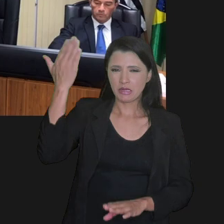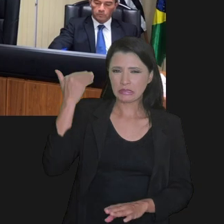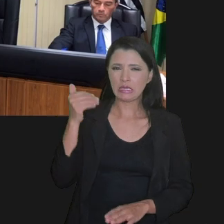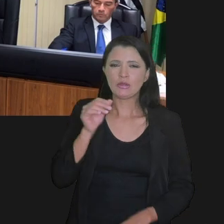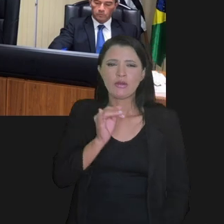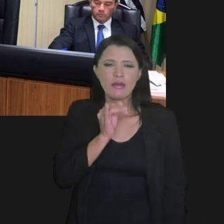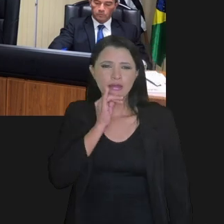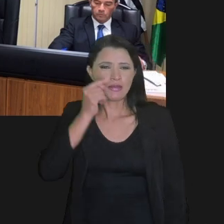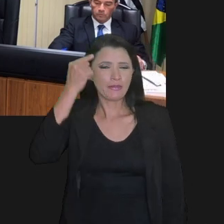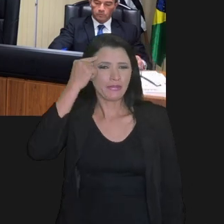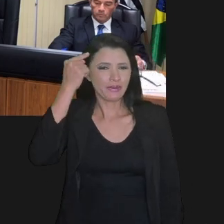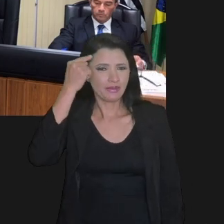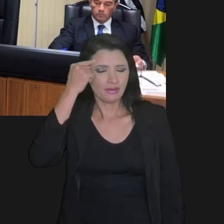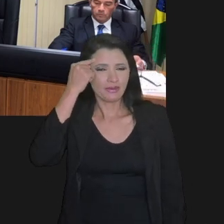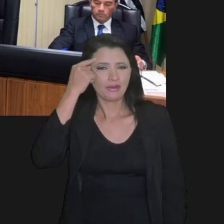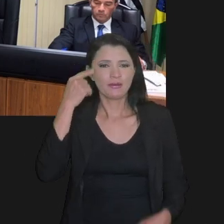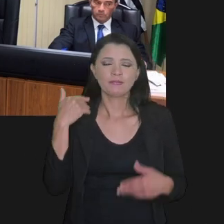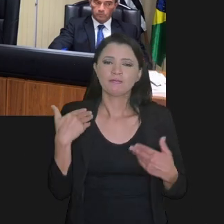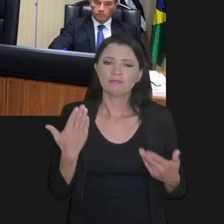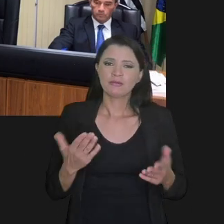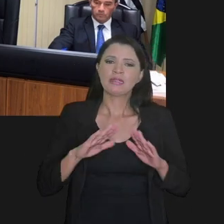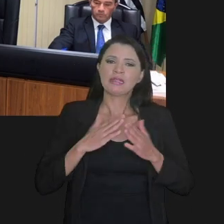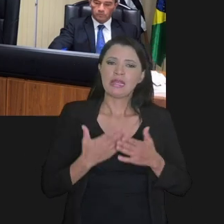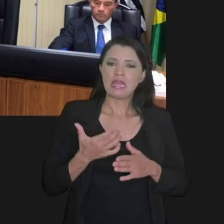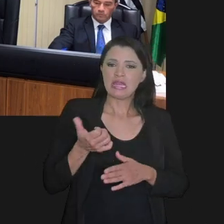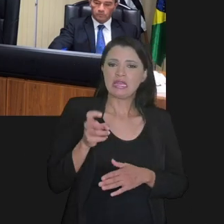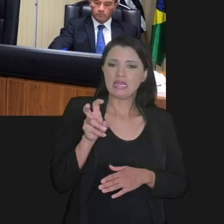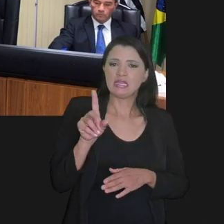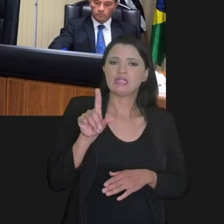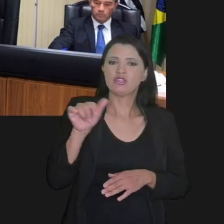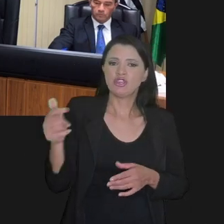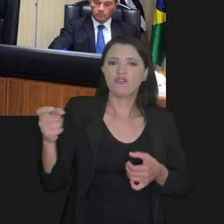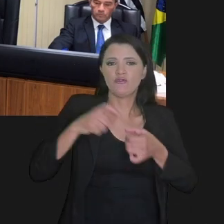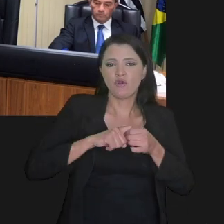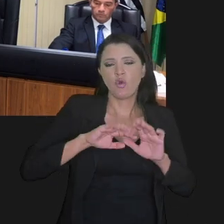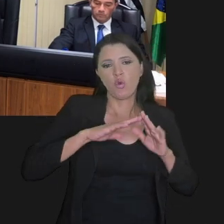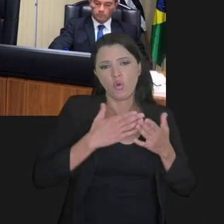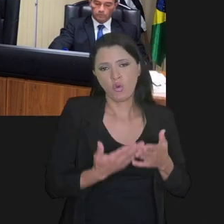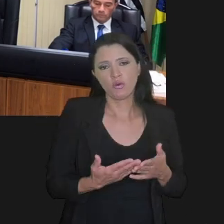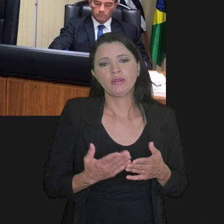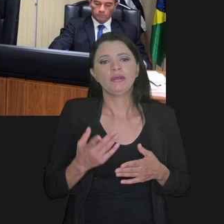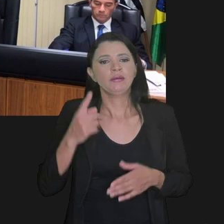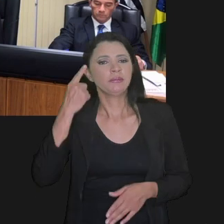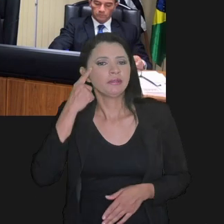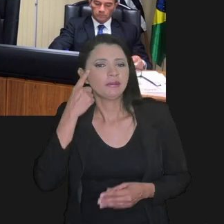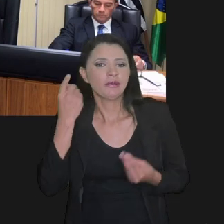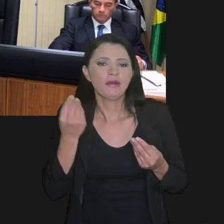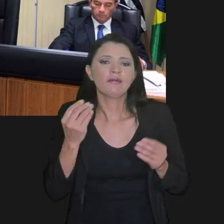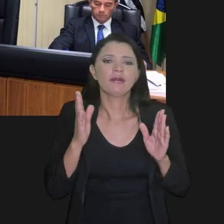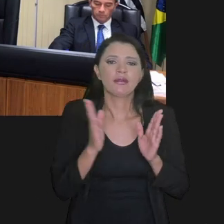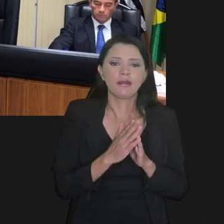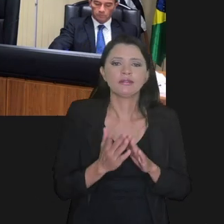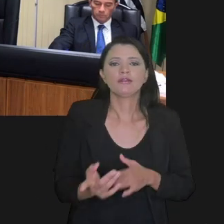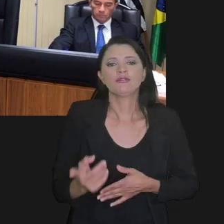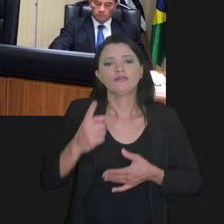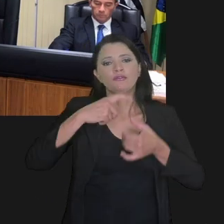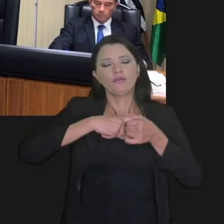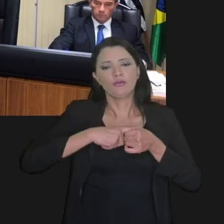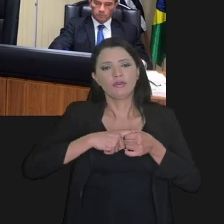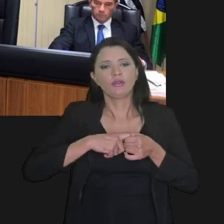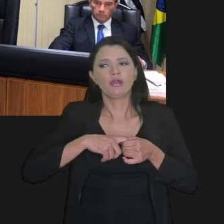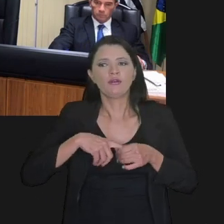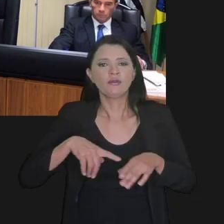extraordinária naquela época em que a gente ainda achava que nossos filhos voltariam para a escola em 15 dias. A gente ainda achava que